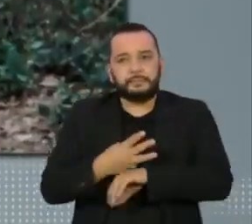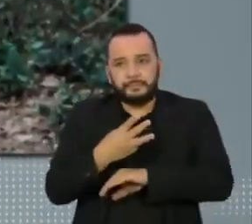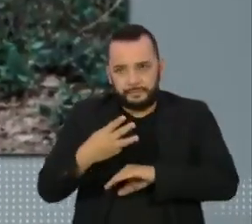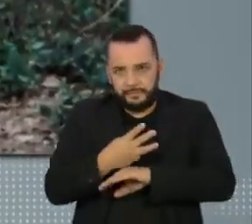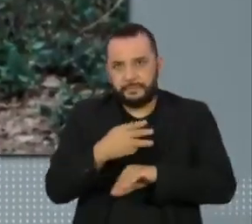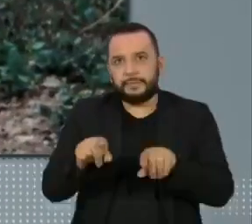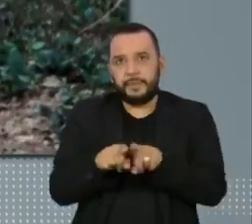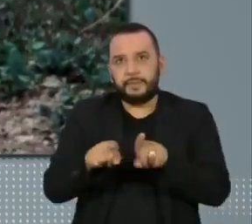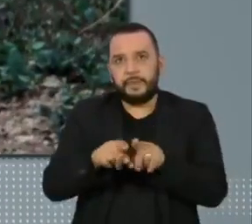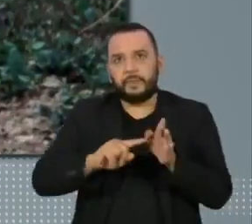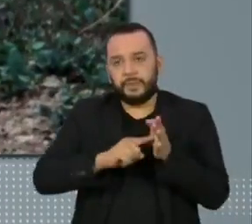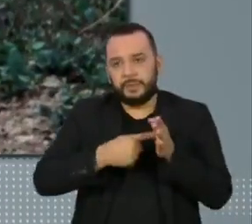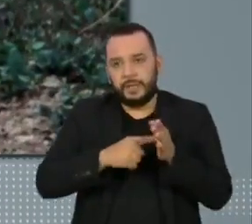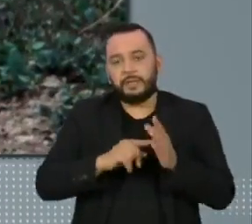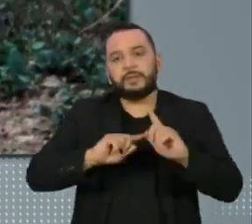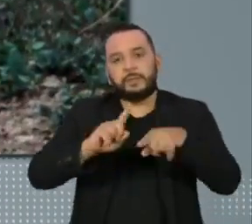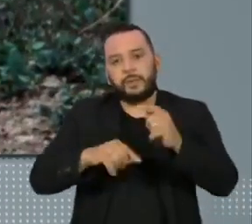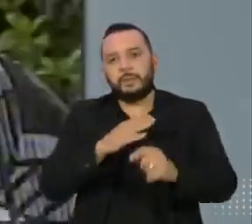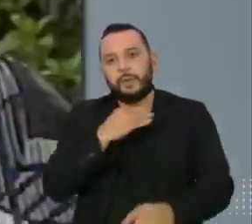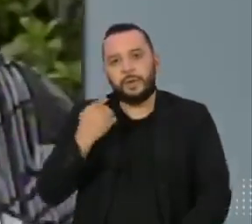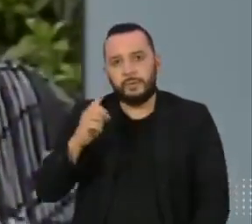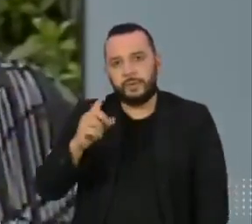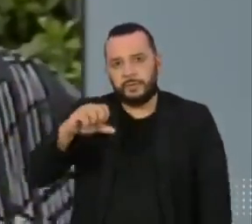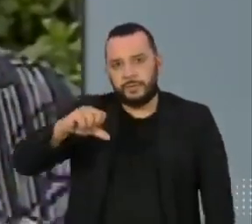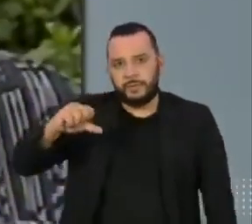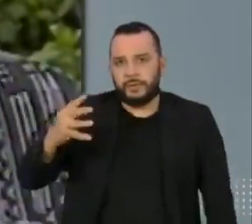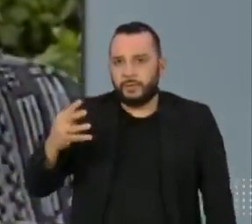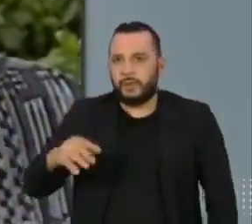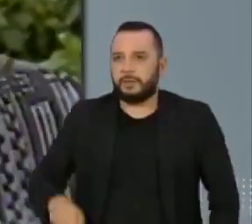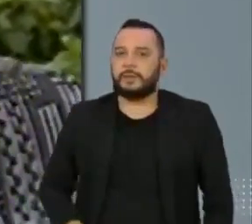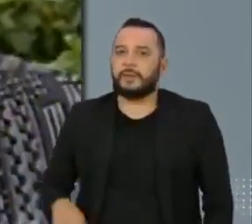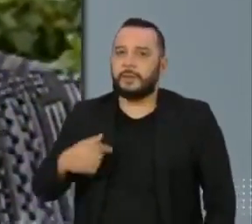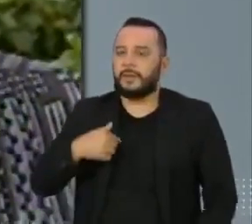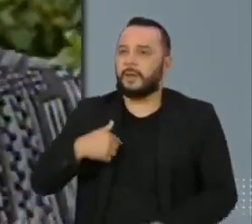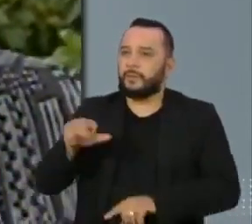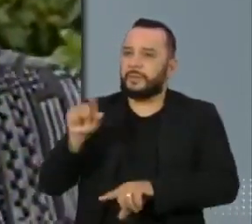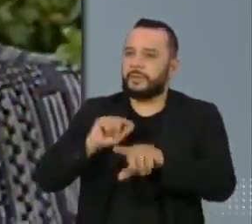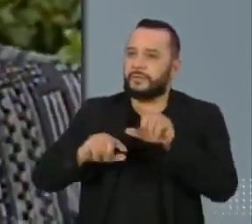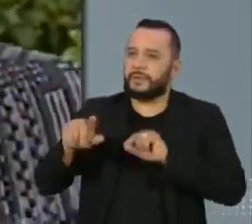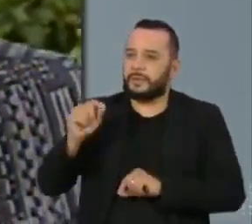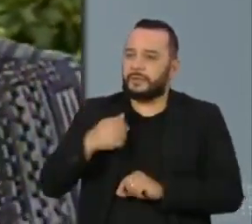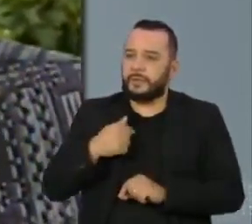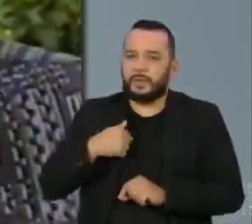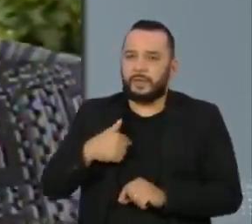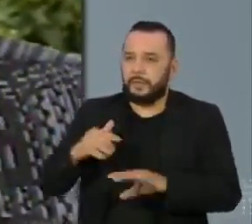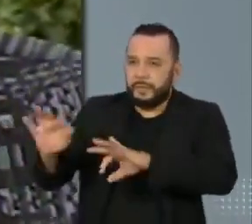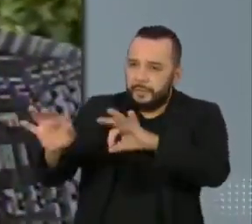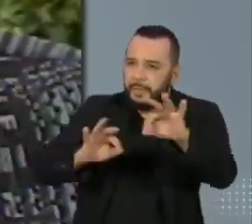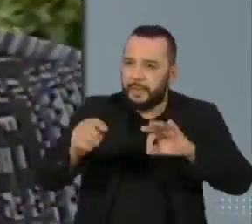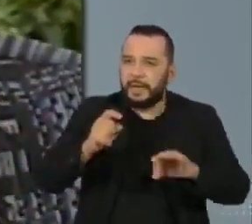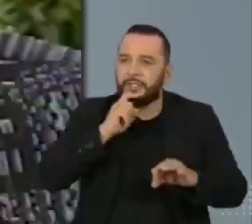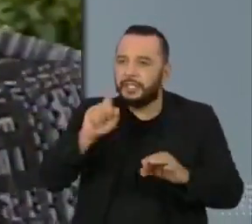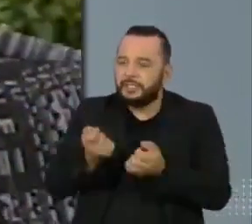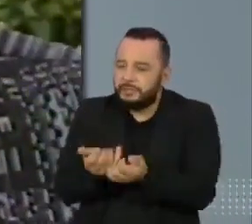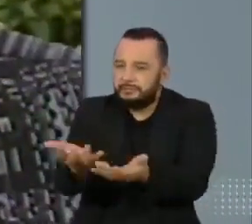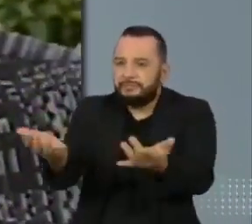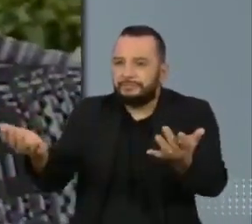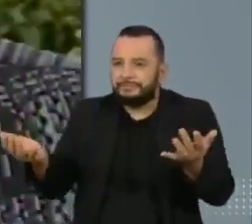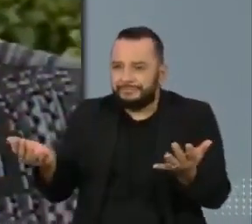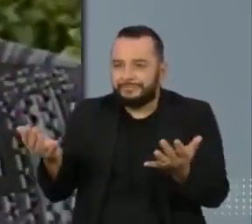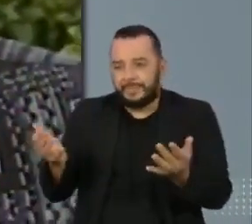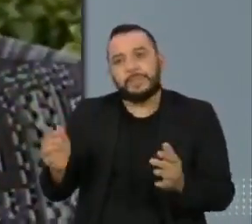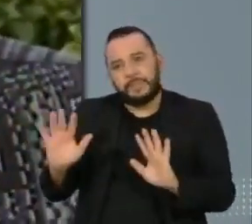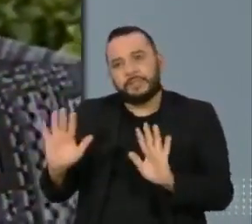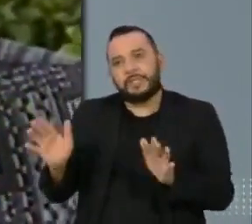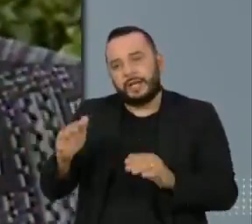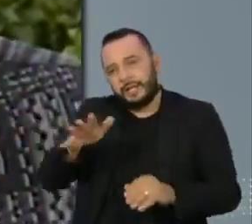antes de morrer em 1994. Se eu prefiro fazer um jardim para um particular ou um jardim para uma cidade, eu digo que prefiro fazer